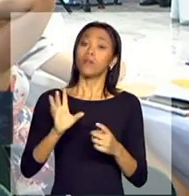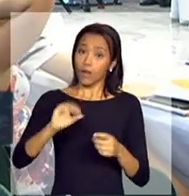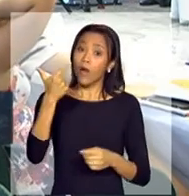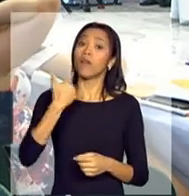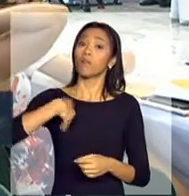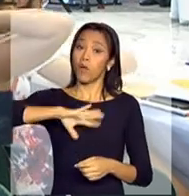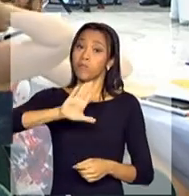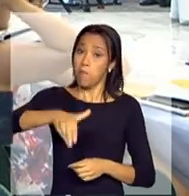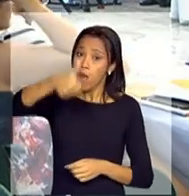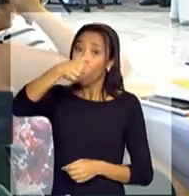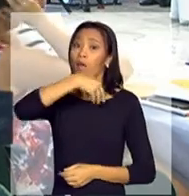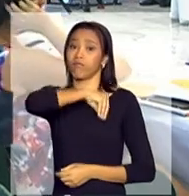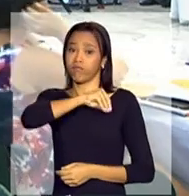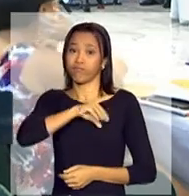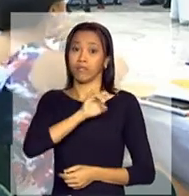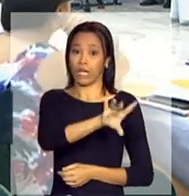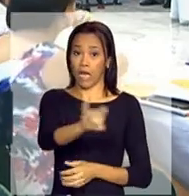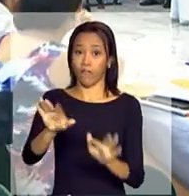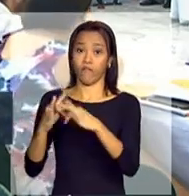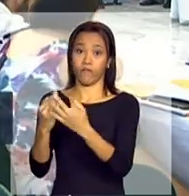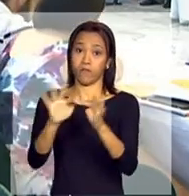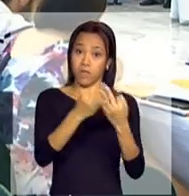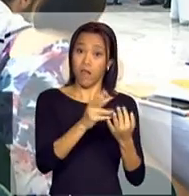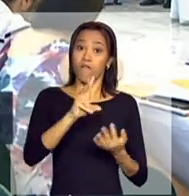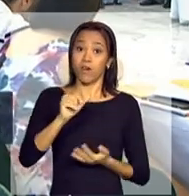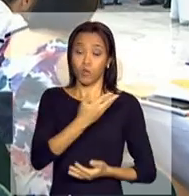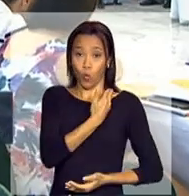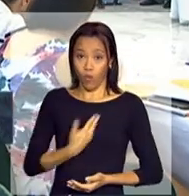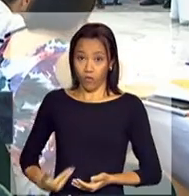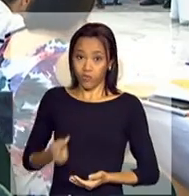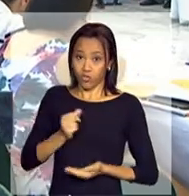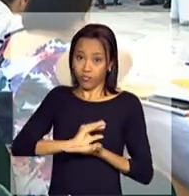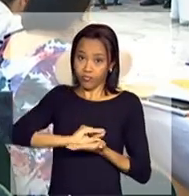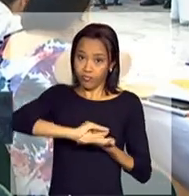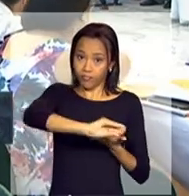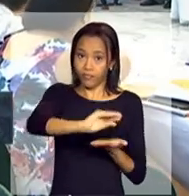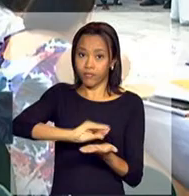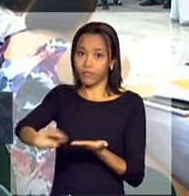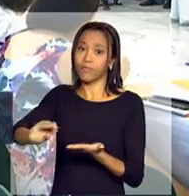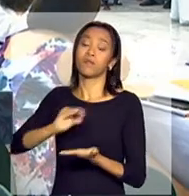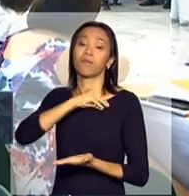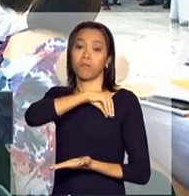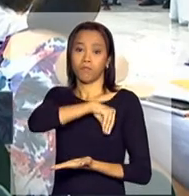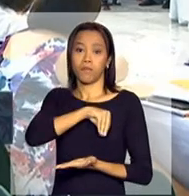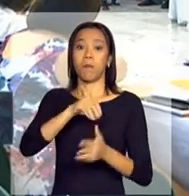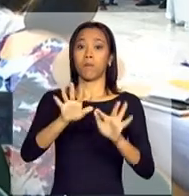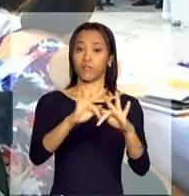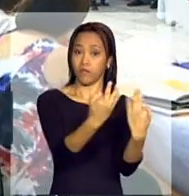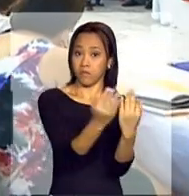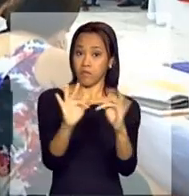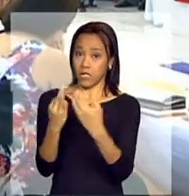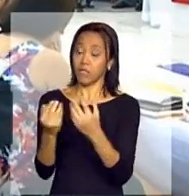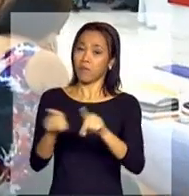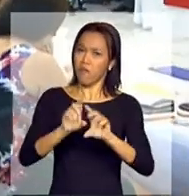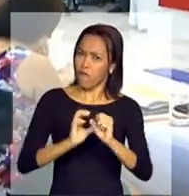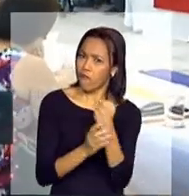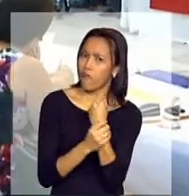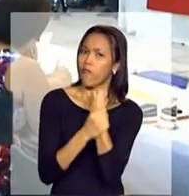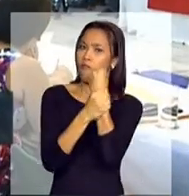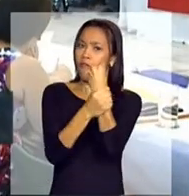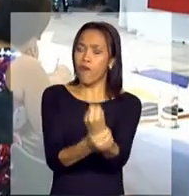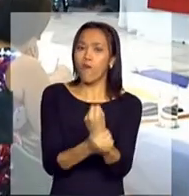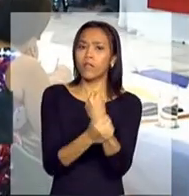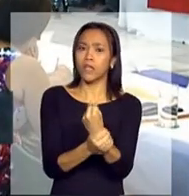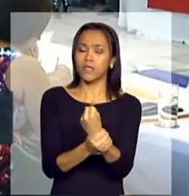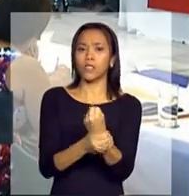das famílias, vamos transferir renda, sim, fortalecemos o Bolsa Família, mas também queremos trabalhar